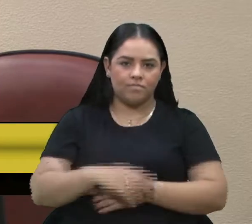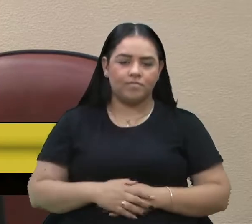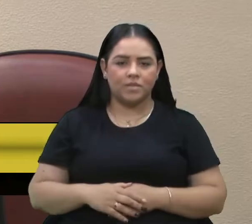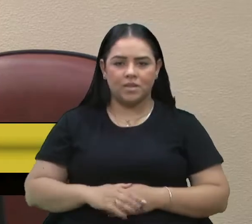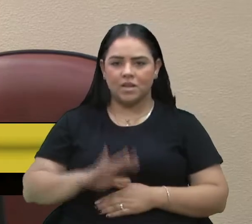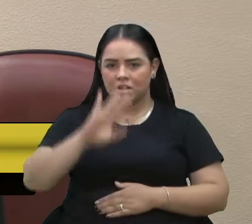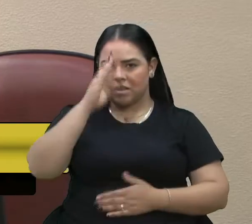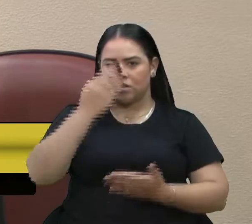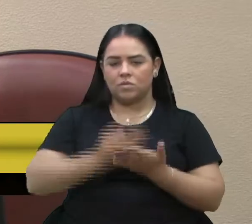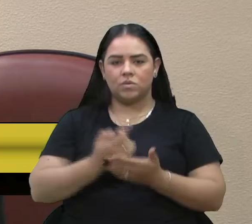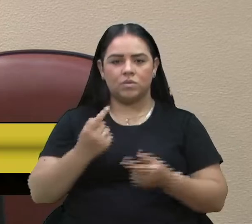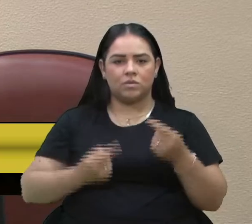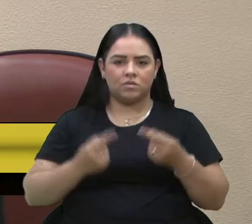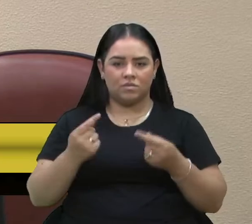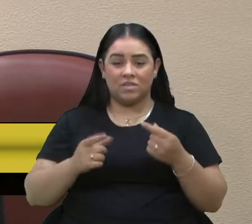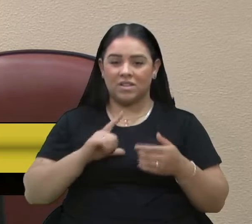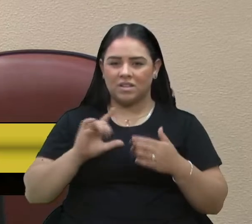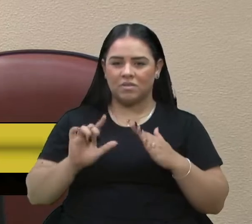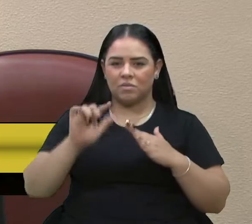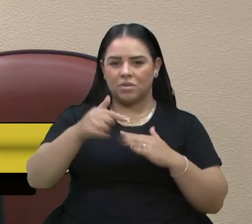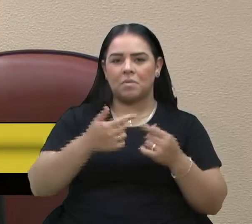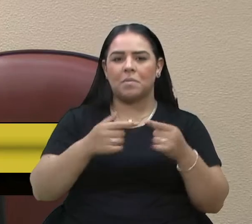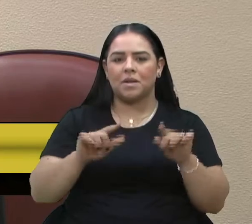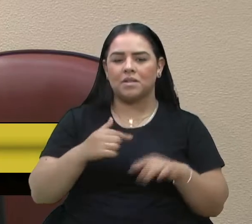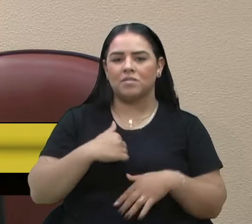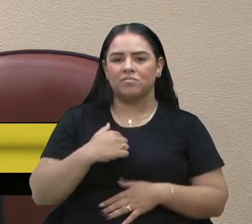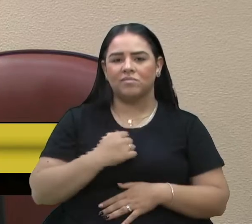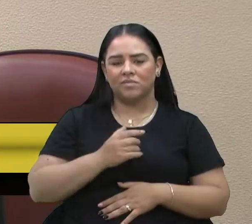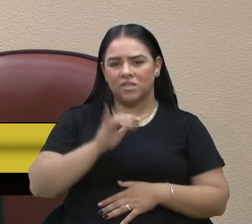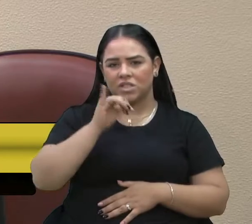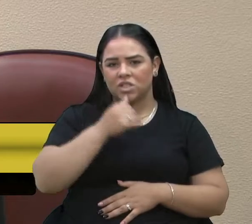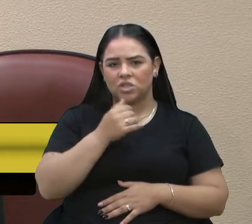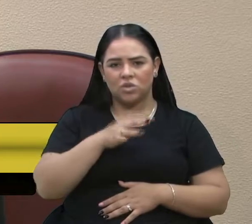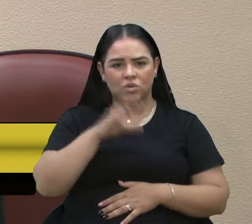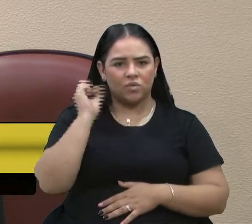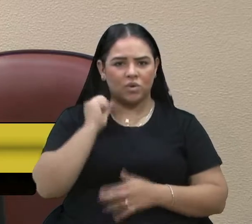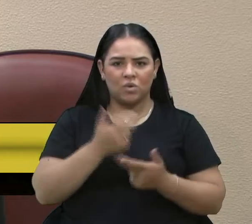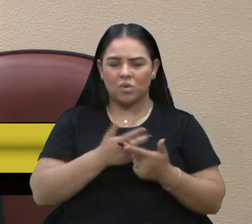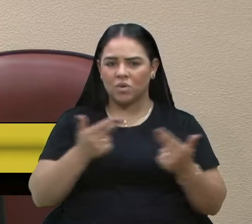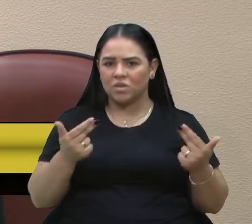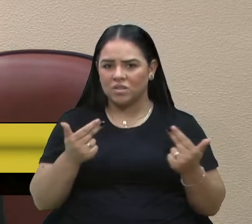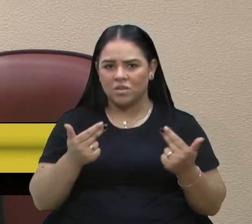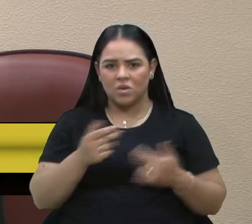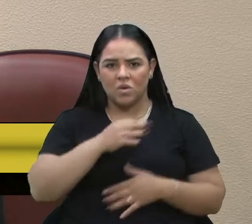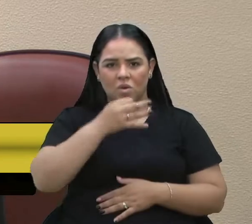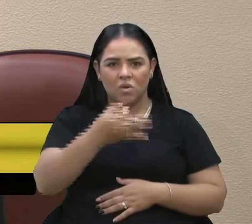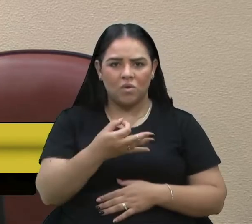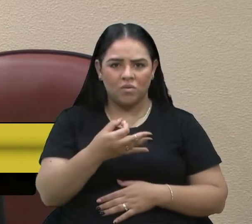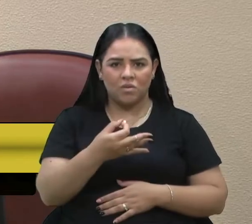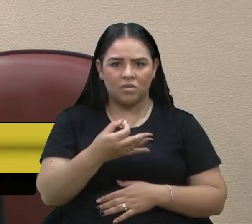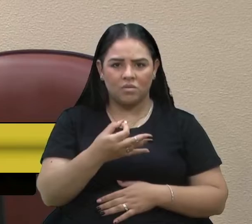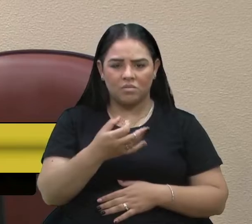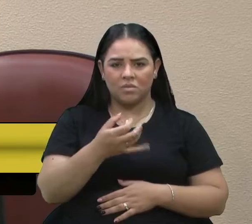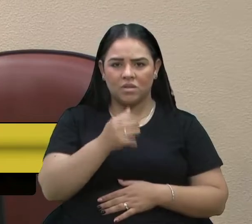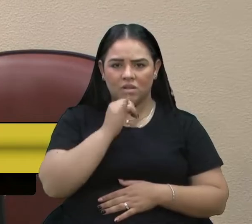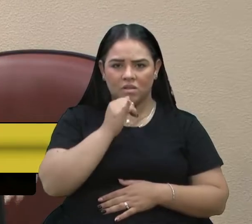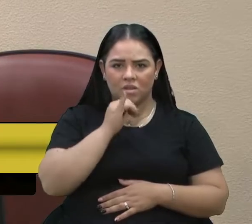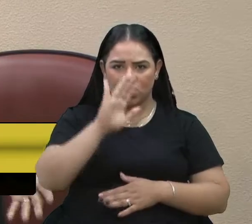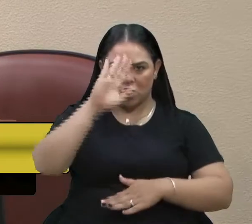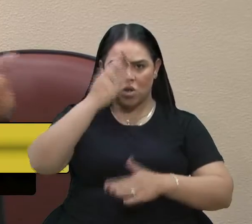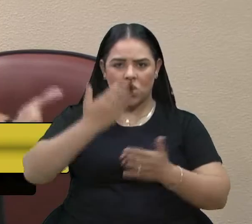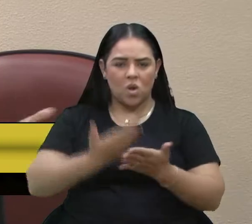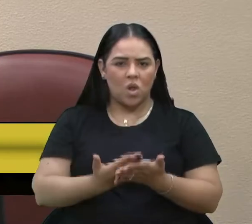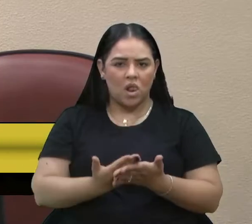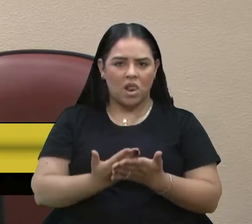isso é uma discussão que vem na sequência, mas eu fico muito chateada de ter ouvido aqui coisas absurdas, como uma escola cívico-militar é a